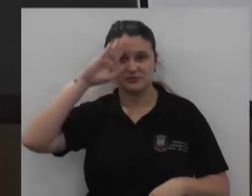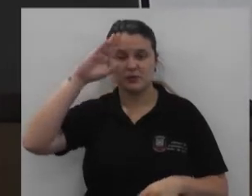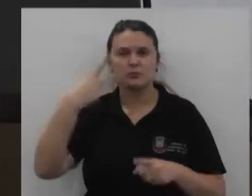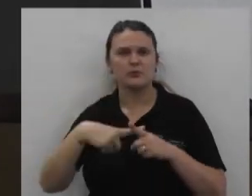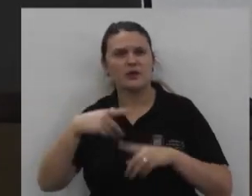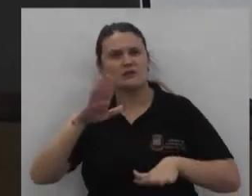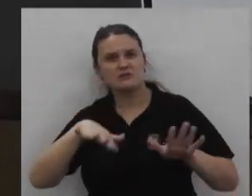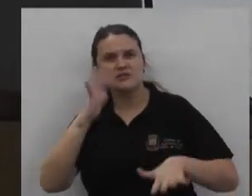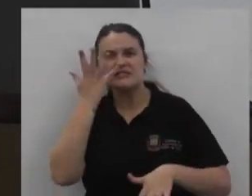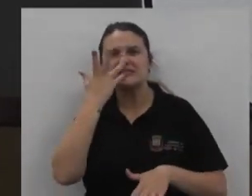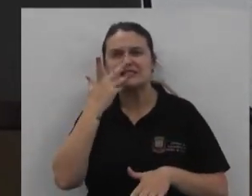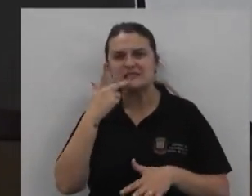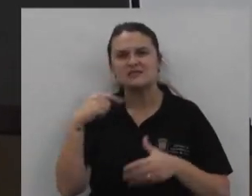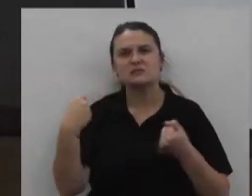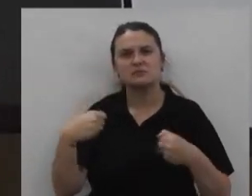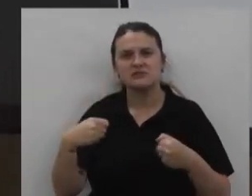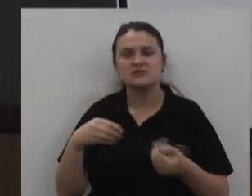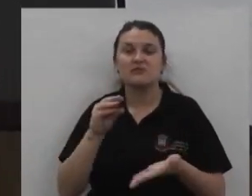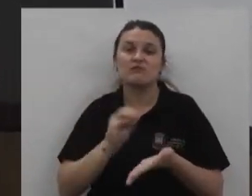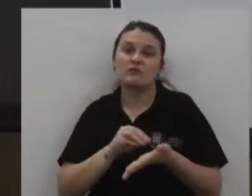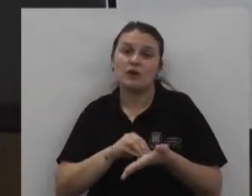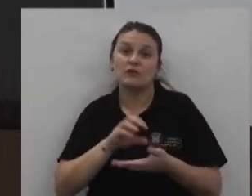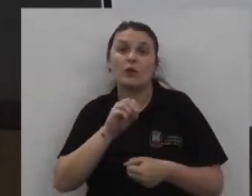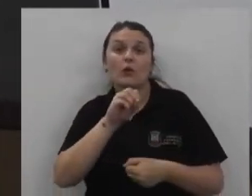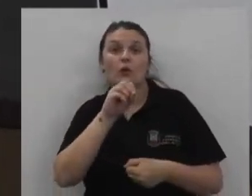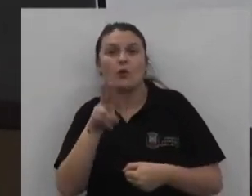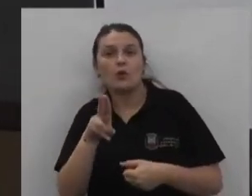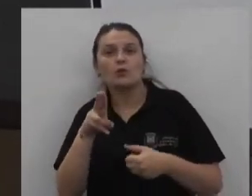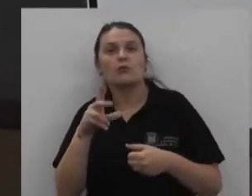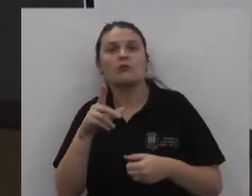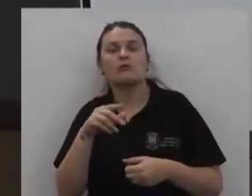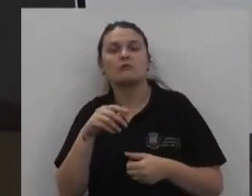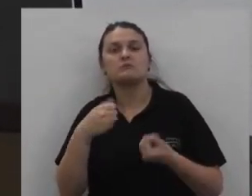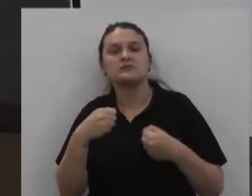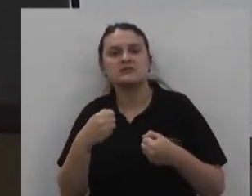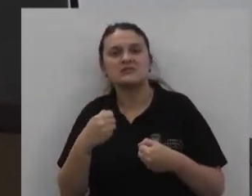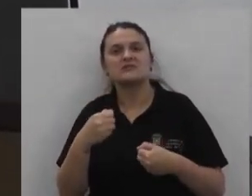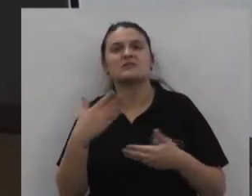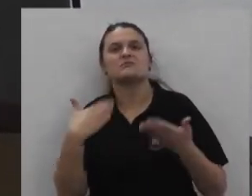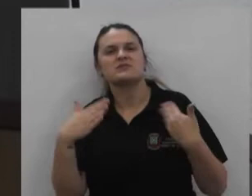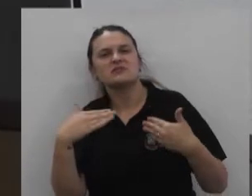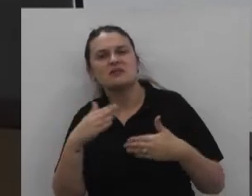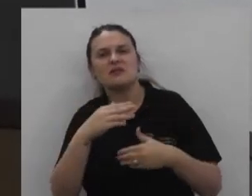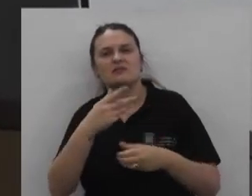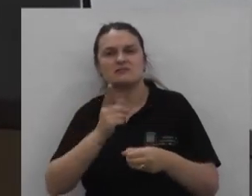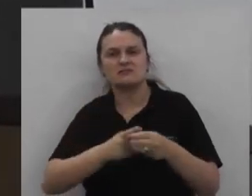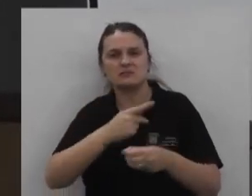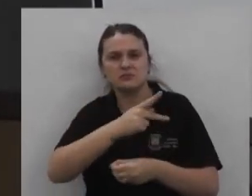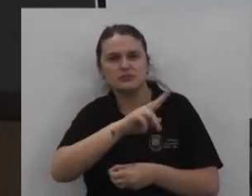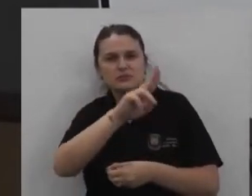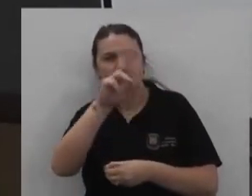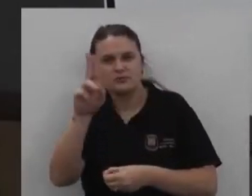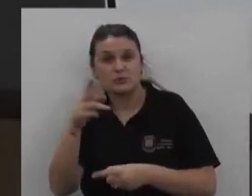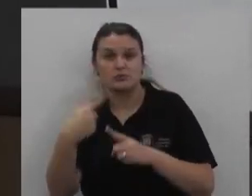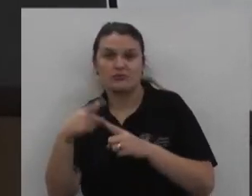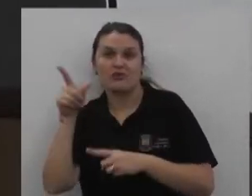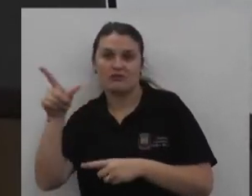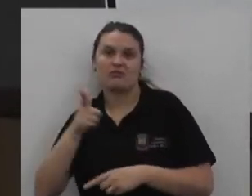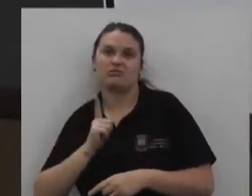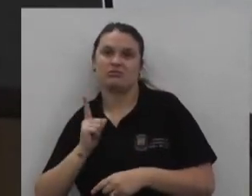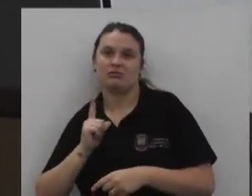tem que fazer Uma aula Nesse sentido Elas tem que ir Até Porto União Porque aqui A gente não tem Muitas vezes